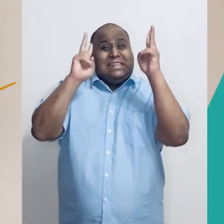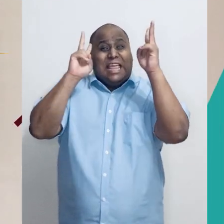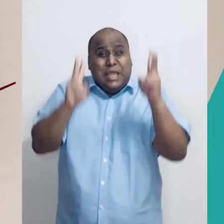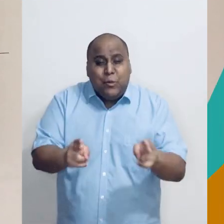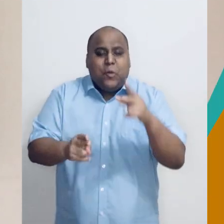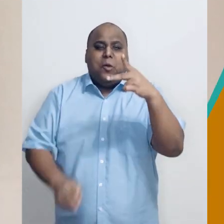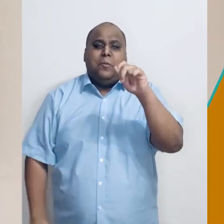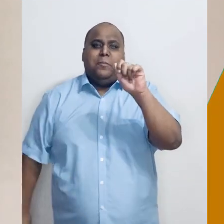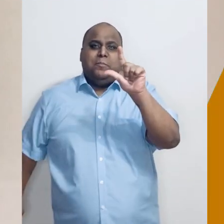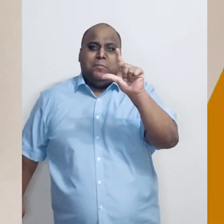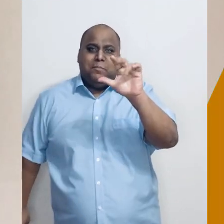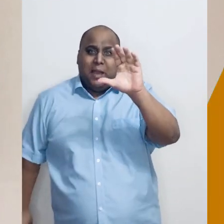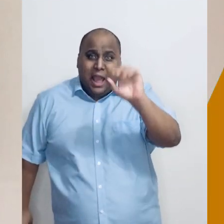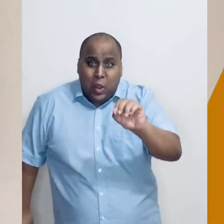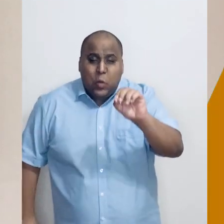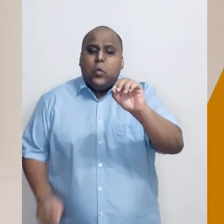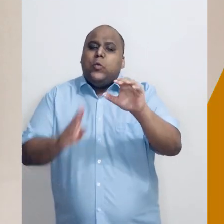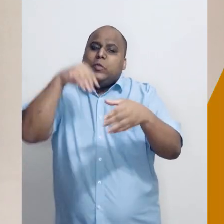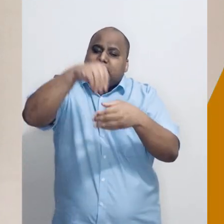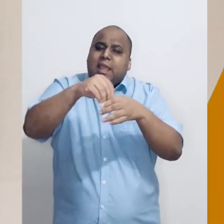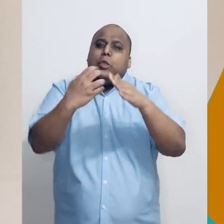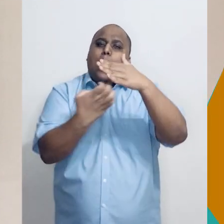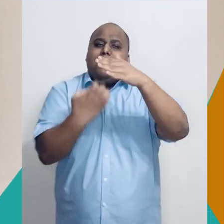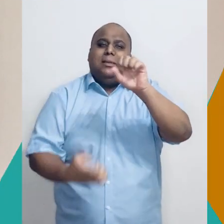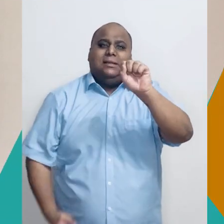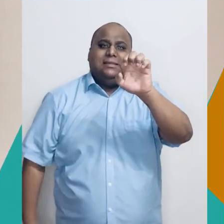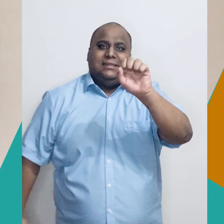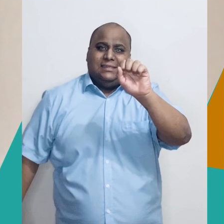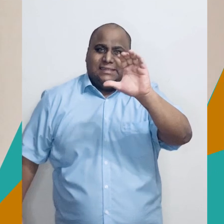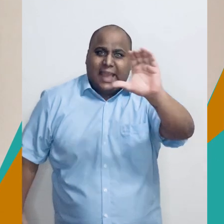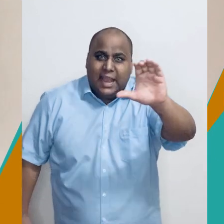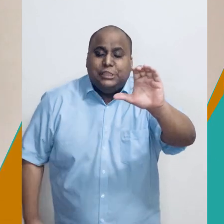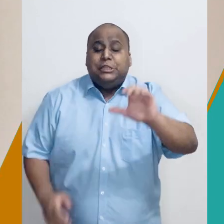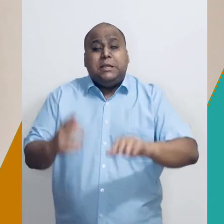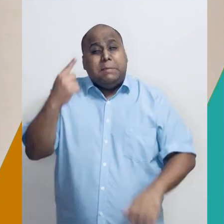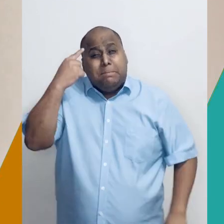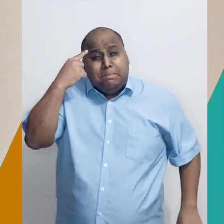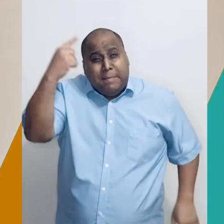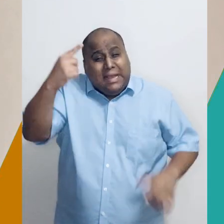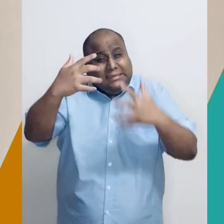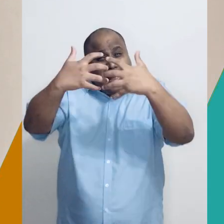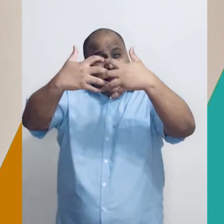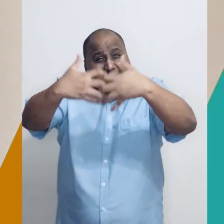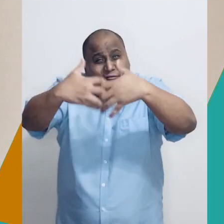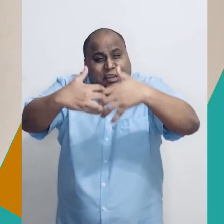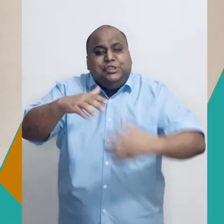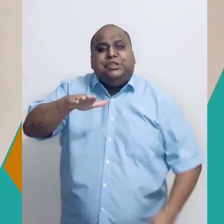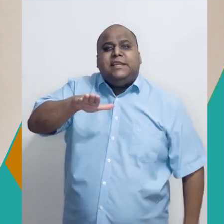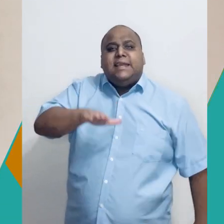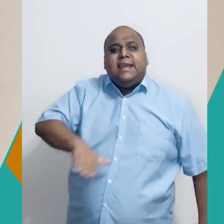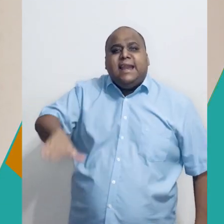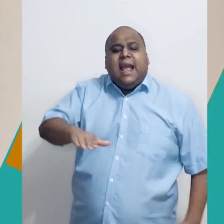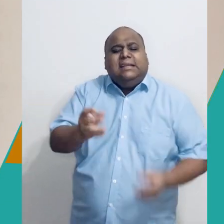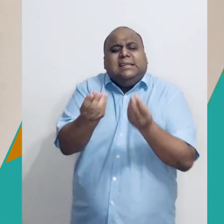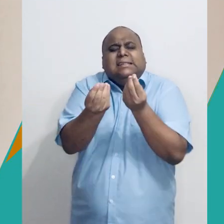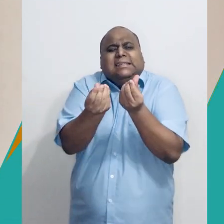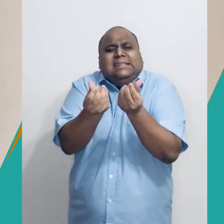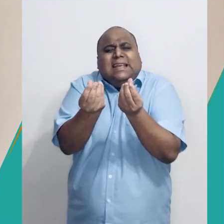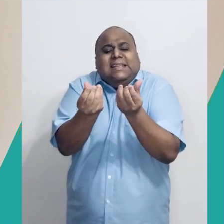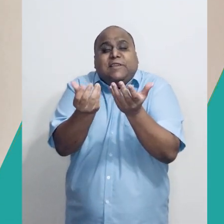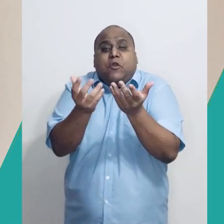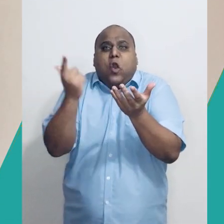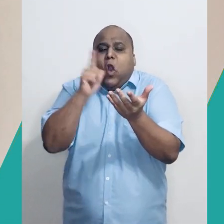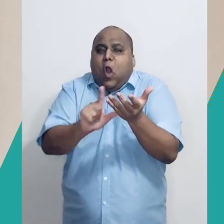uma atividade que integra a programação Sesc para a Team Rede e que foi pensada para as crianças de maneira sensível à